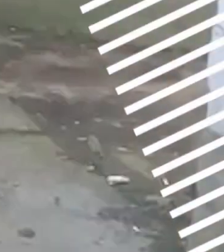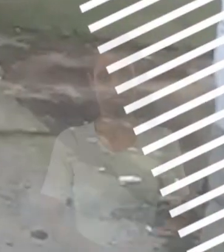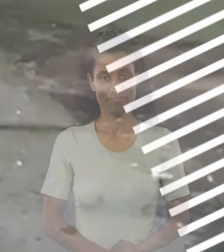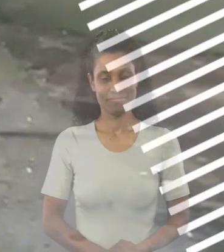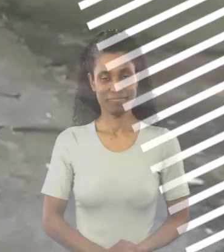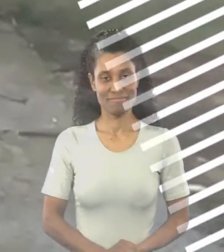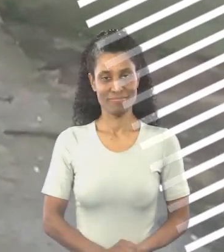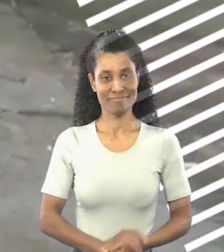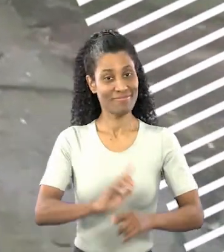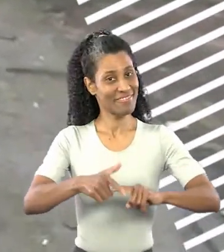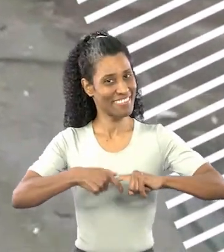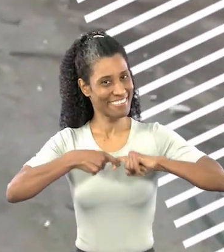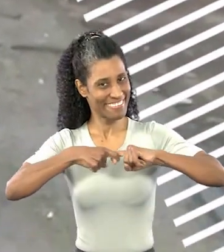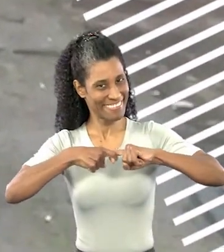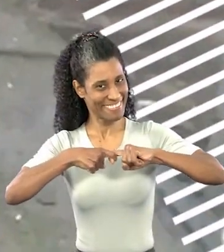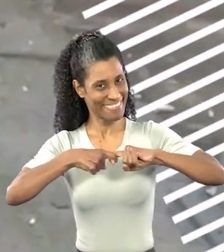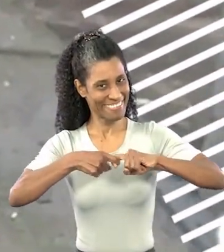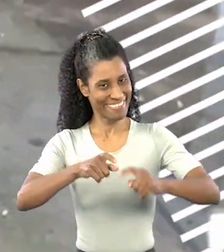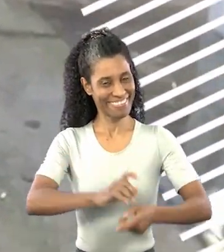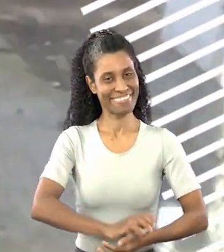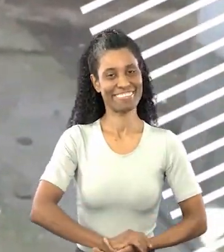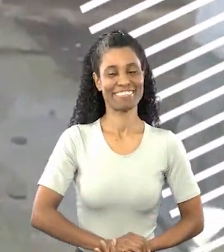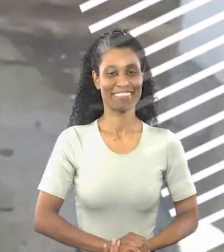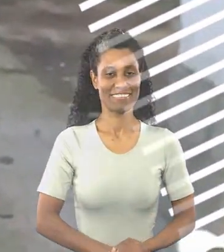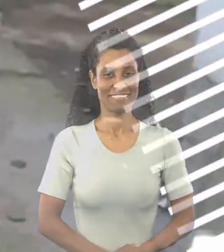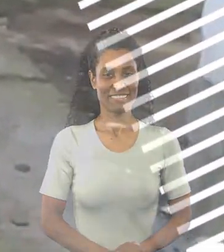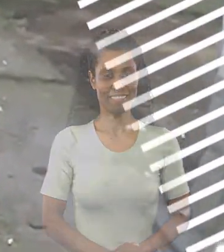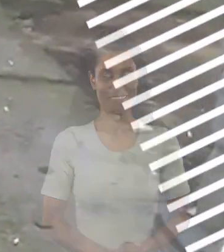Parceria, amizade,